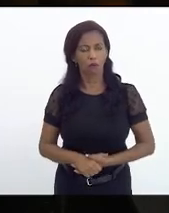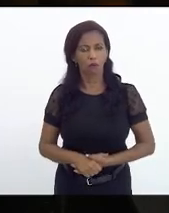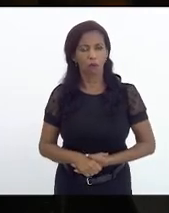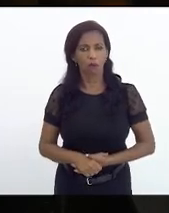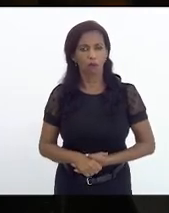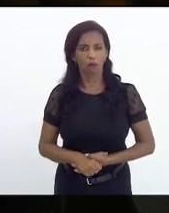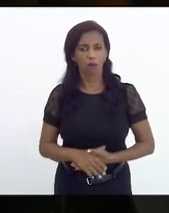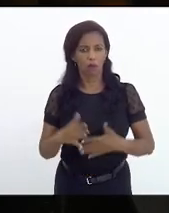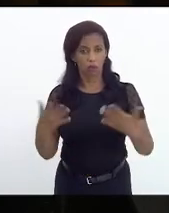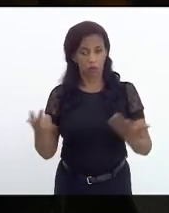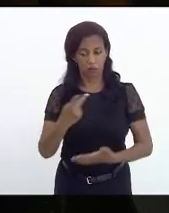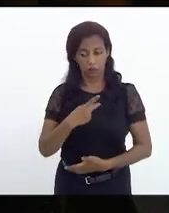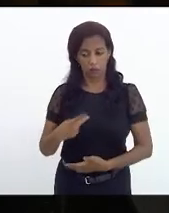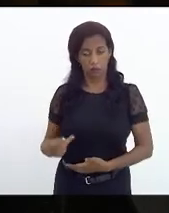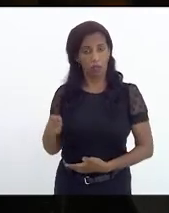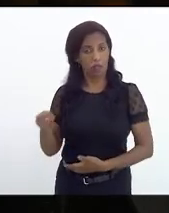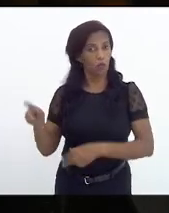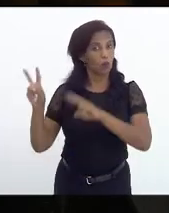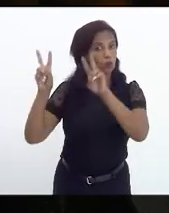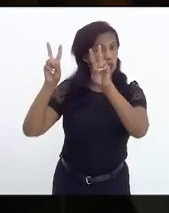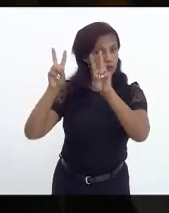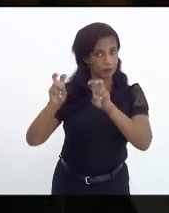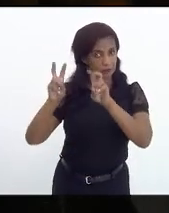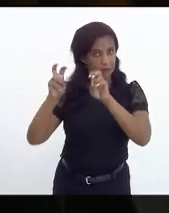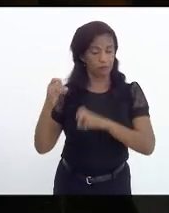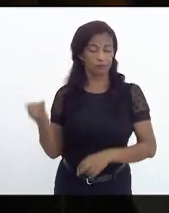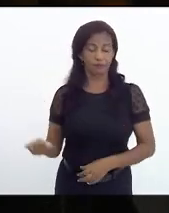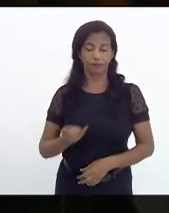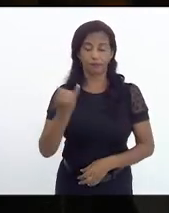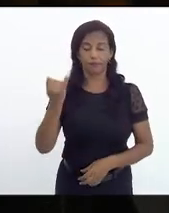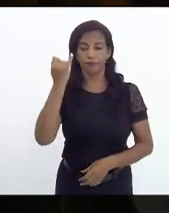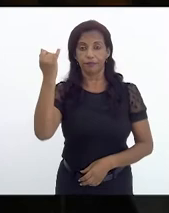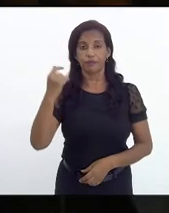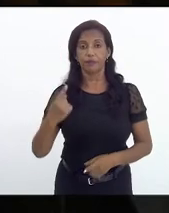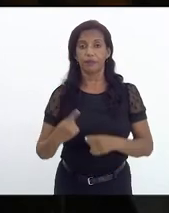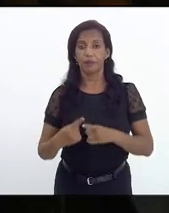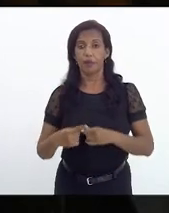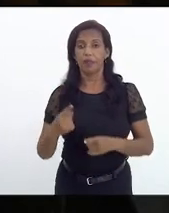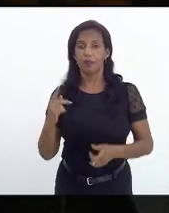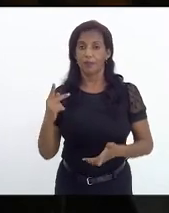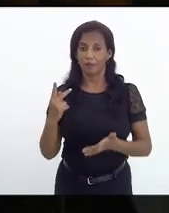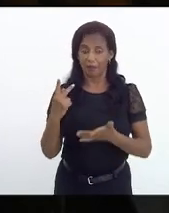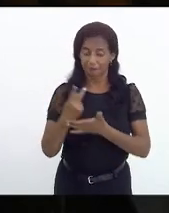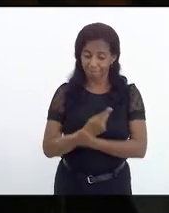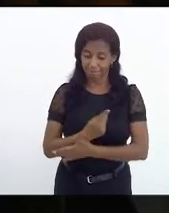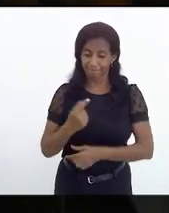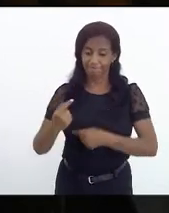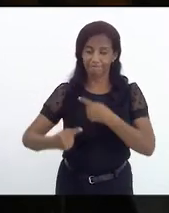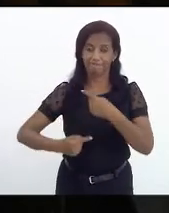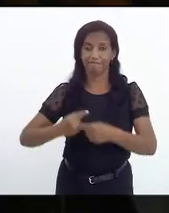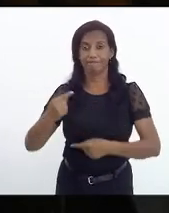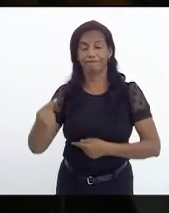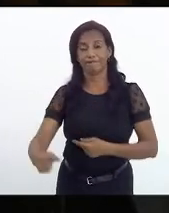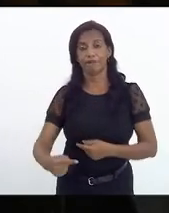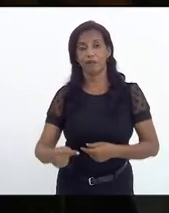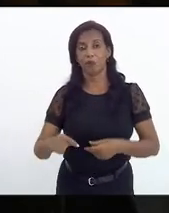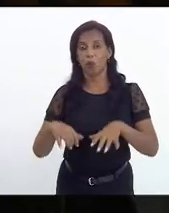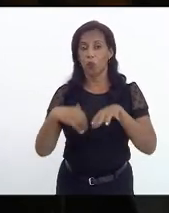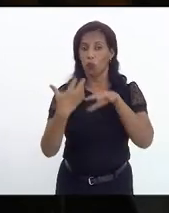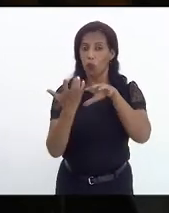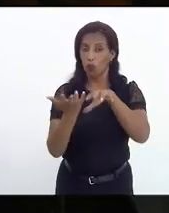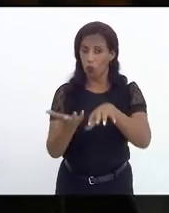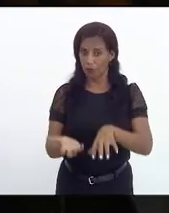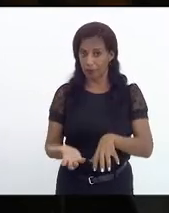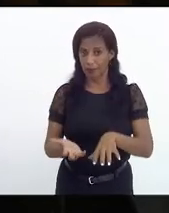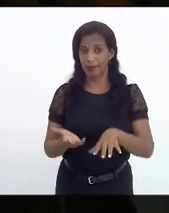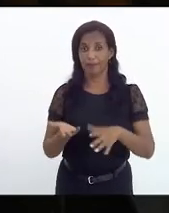Então, senhora presidente, esse é um tema relevante porque vai ter desdobramento daqui a pouco. o Congresso nacional